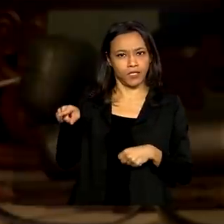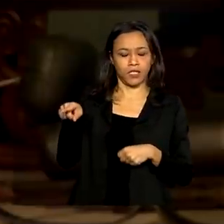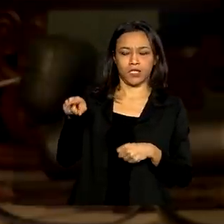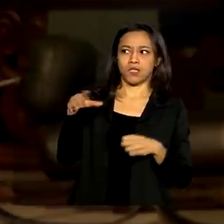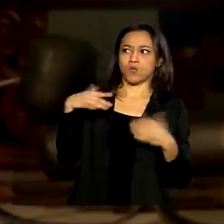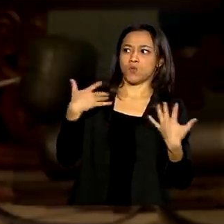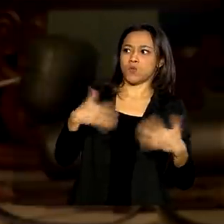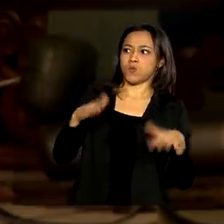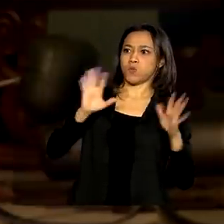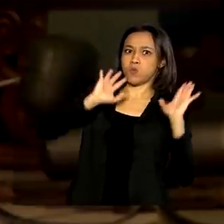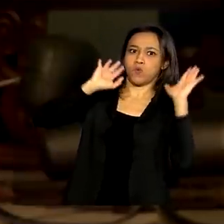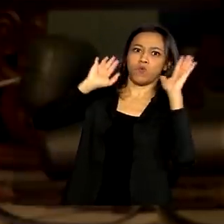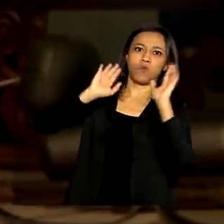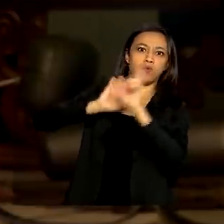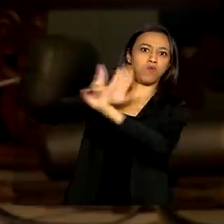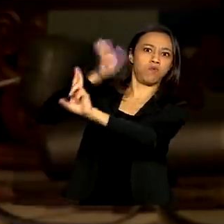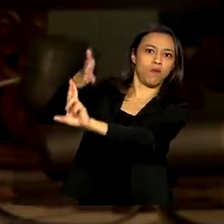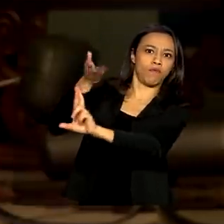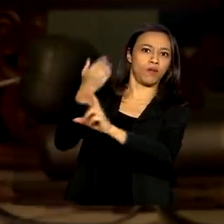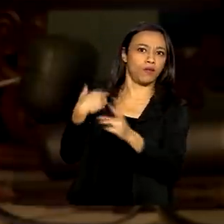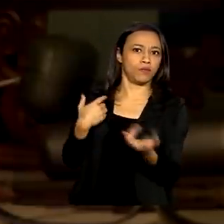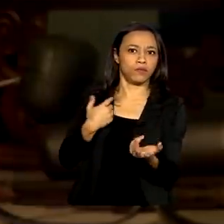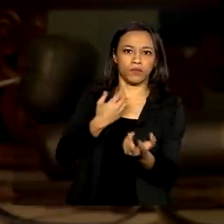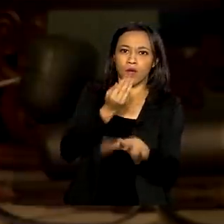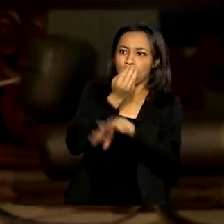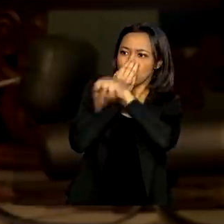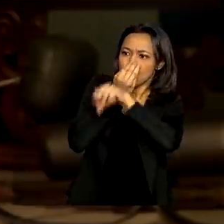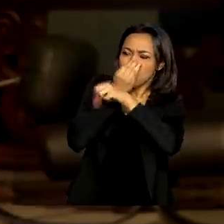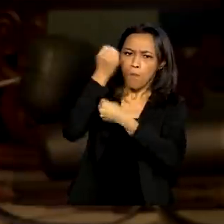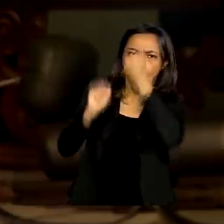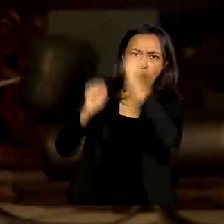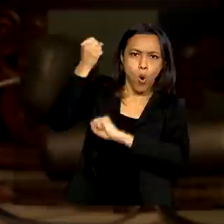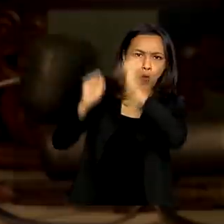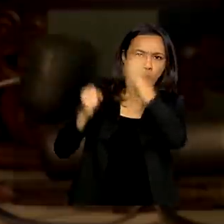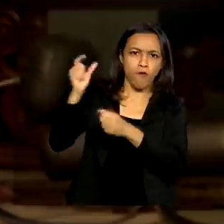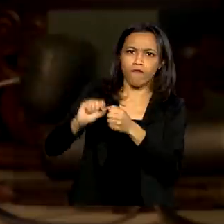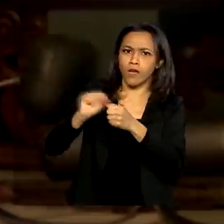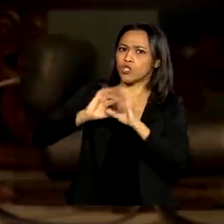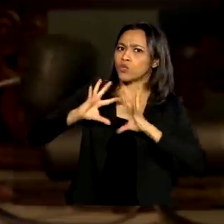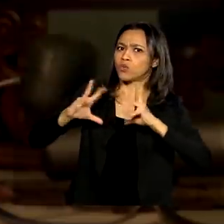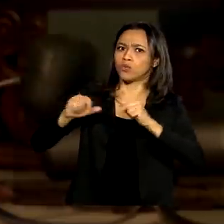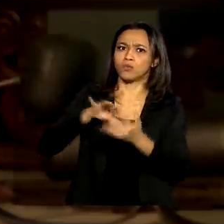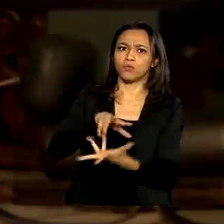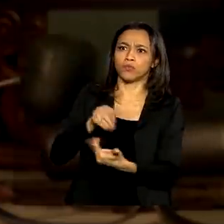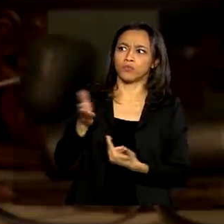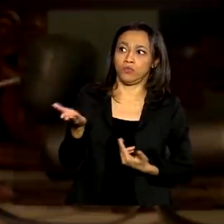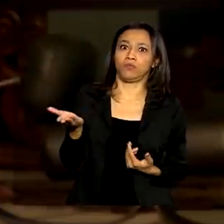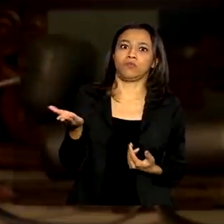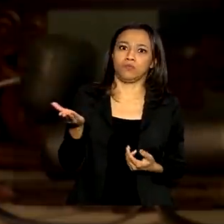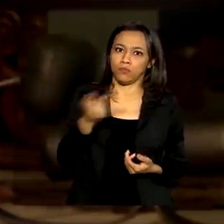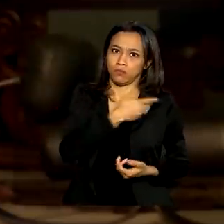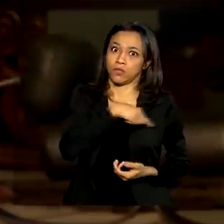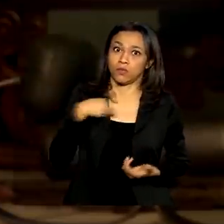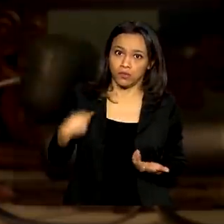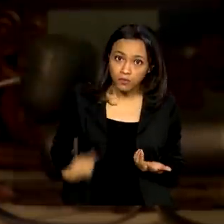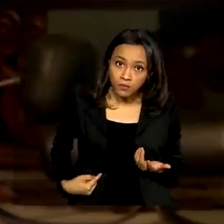fábricas do planeta, vamos dizer assim, fabricam tudo no planeta, elas vão de certa forma,